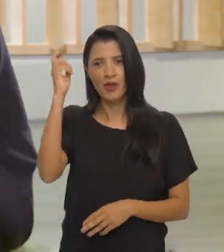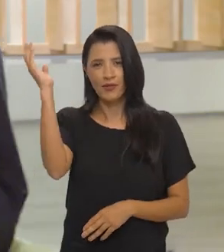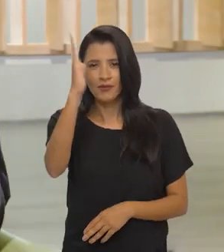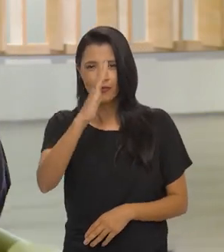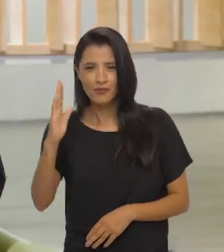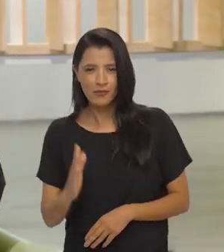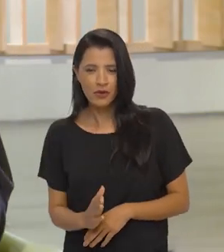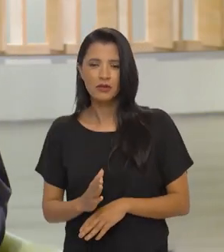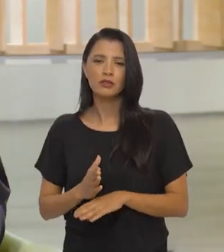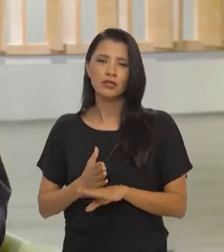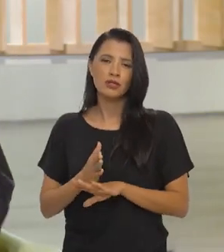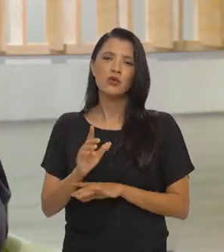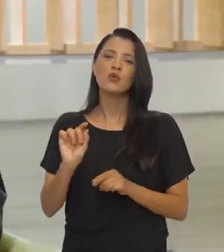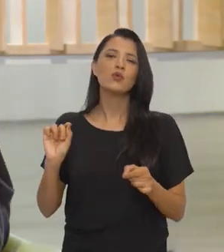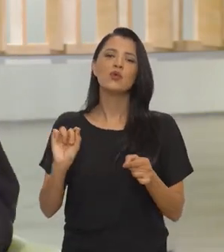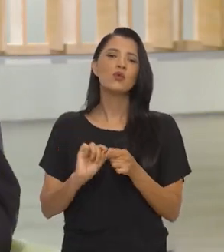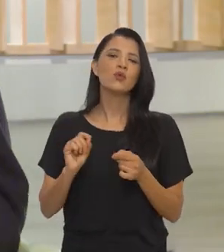Brasil,